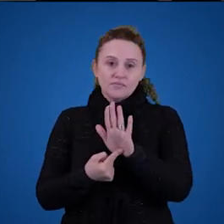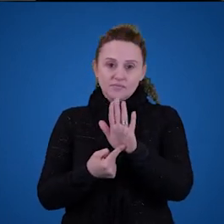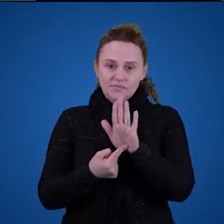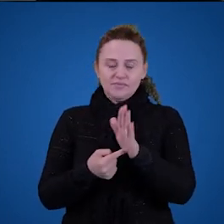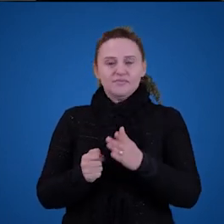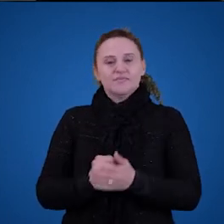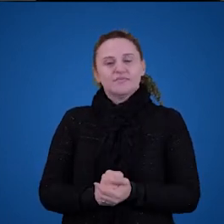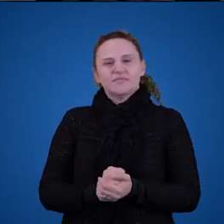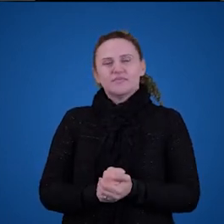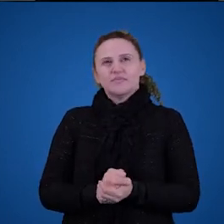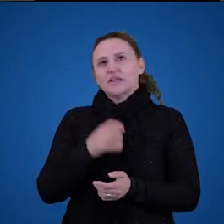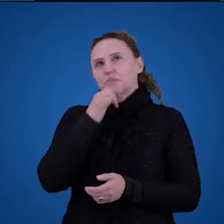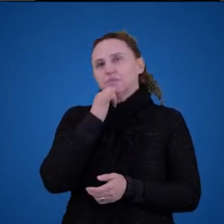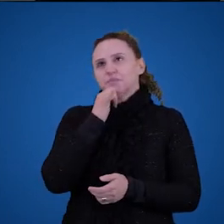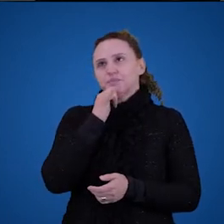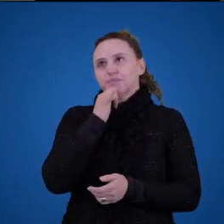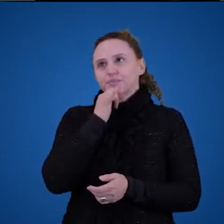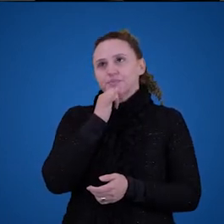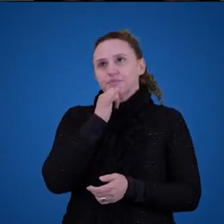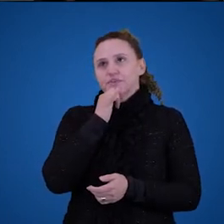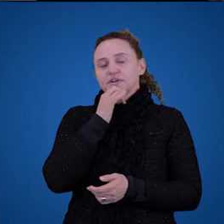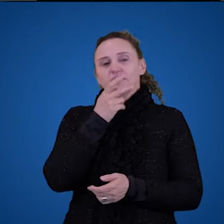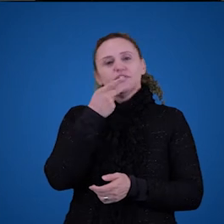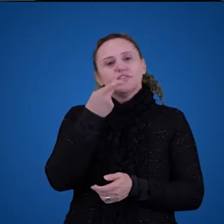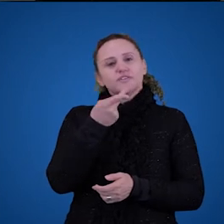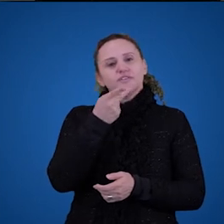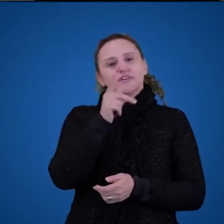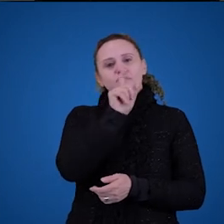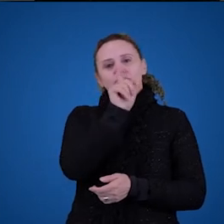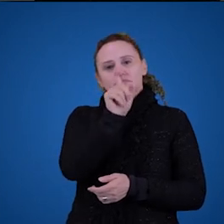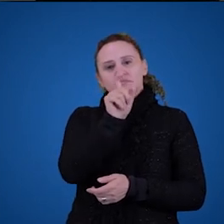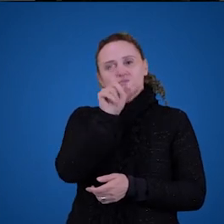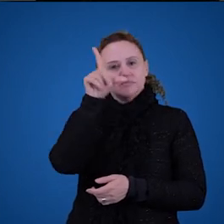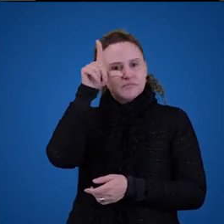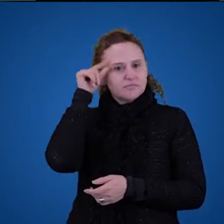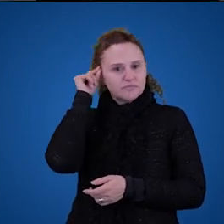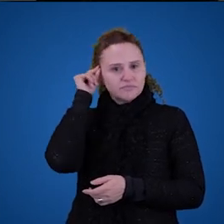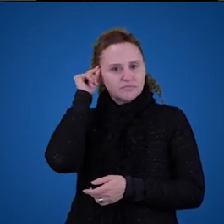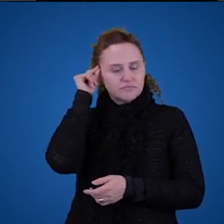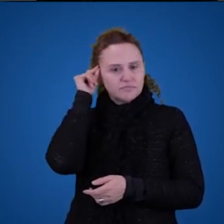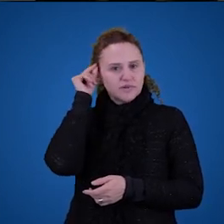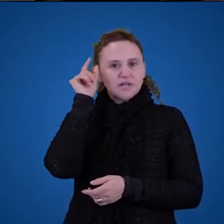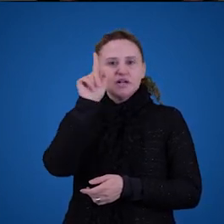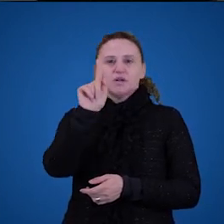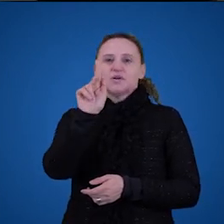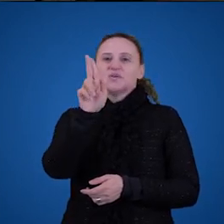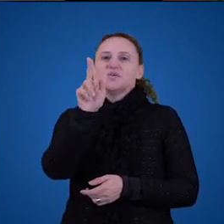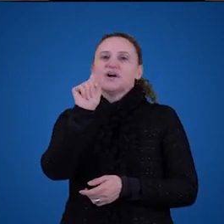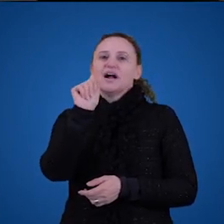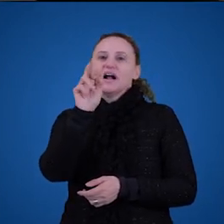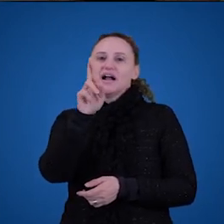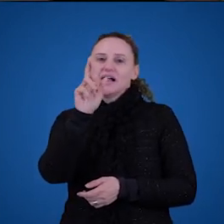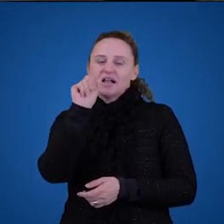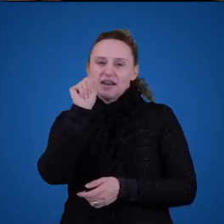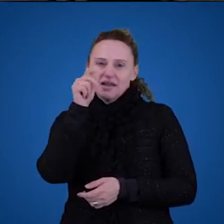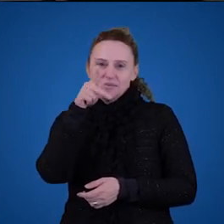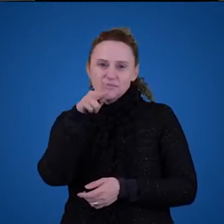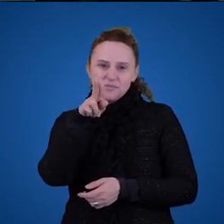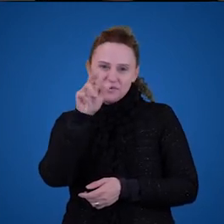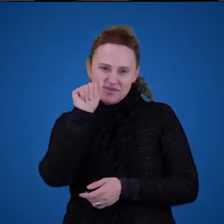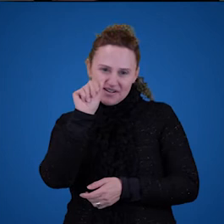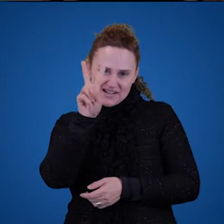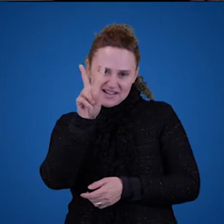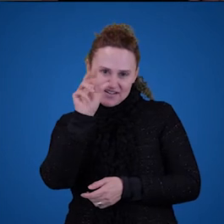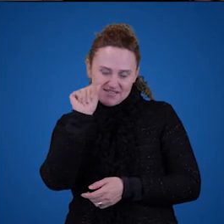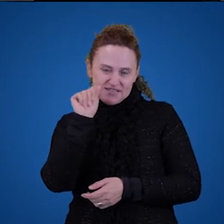Assim, por exemplo, né? Se eu falo uma palavra Guarapuava, a palavra adquire significado porque apresenta ou introduz o